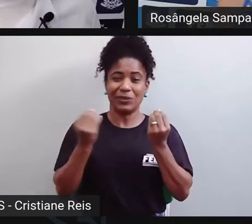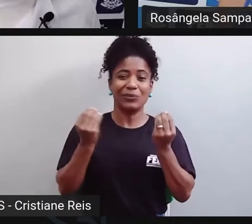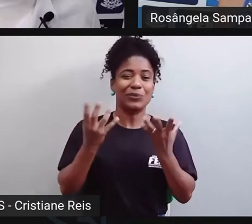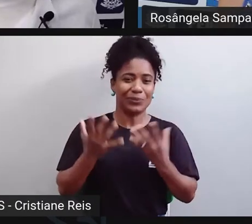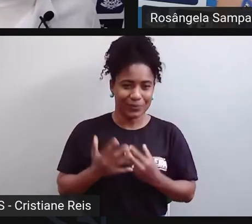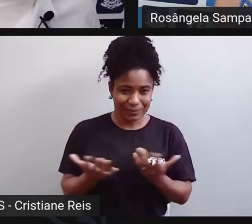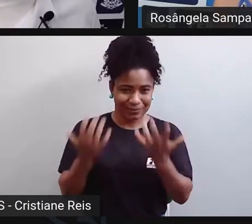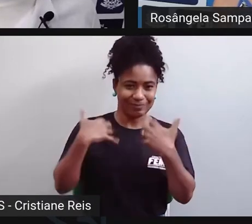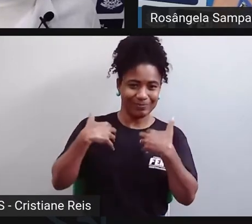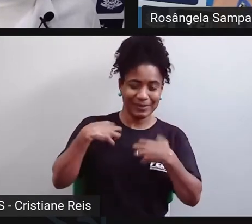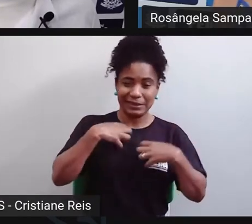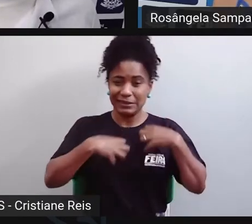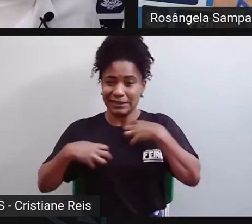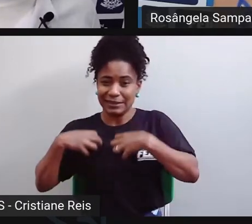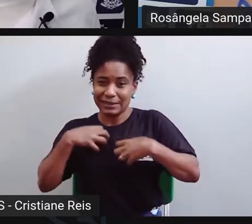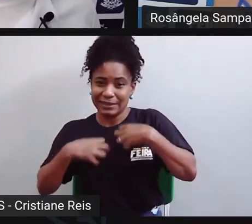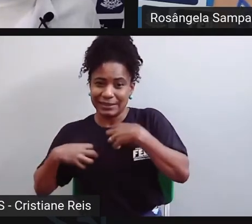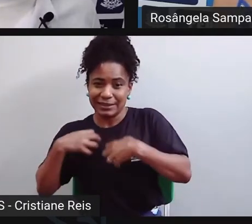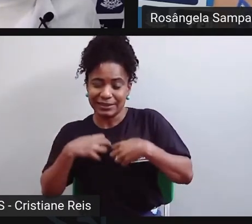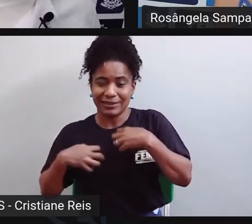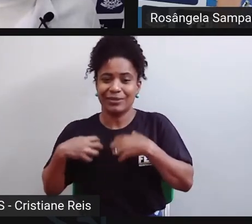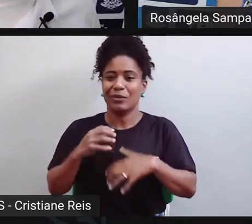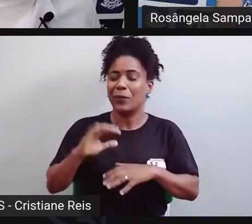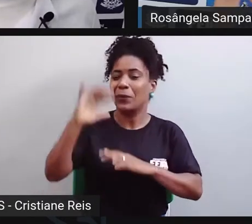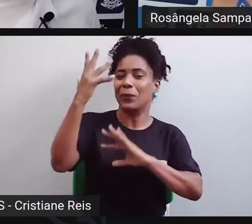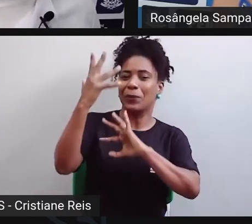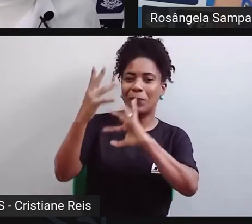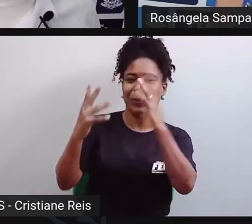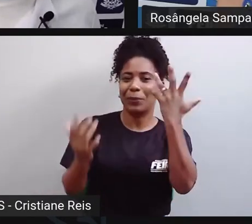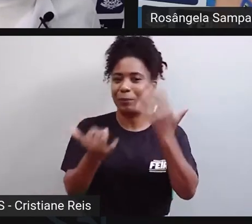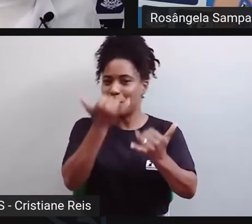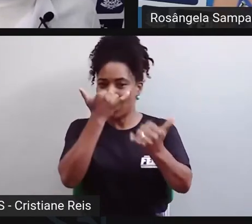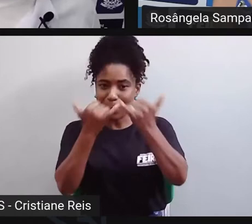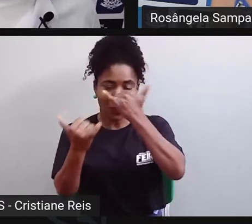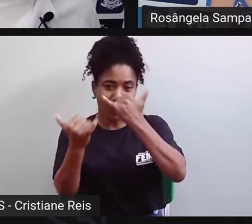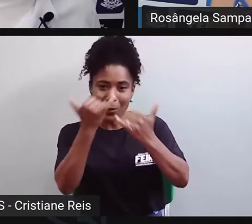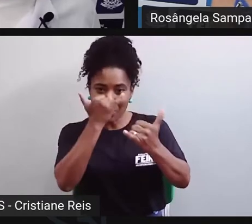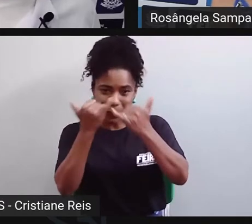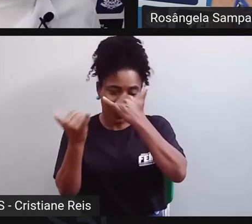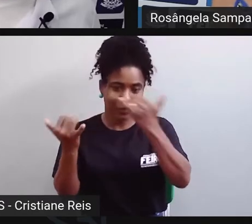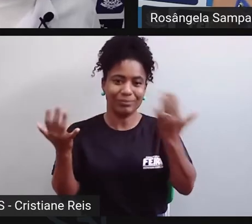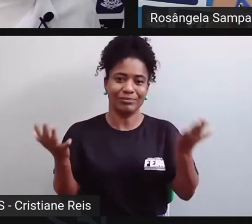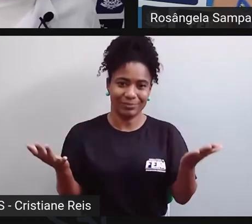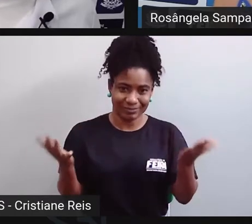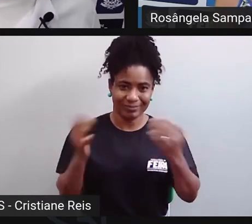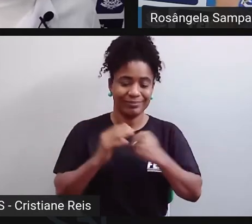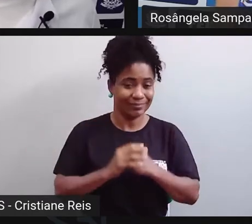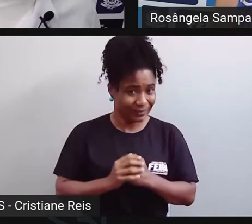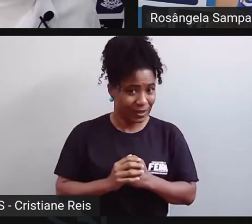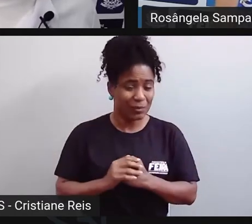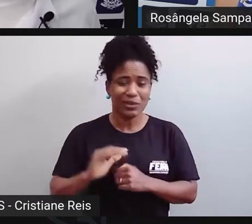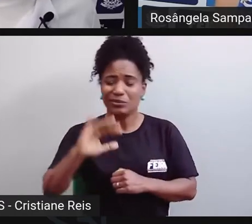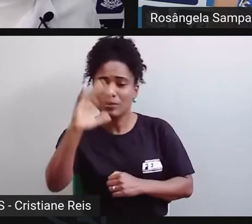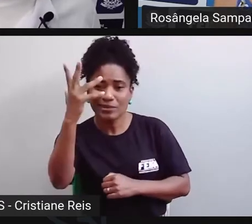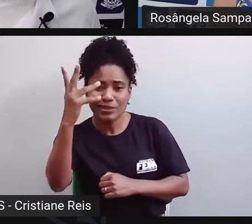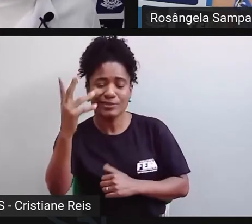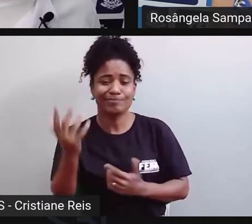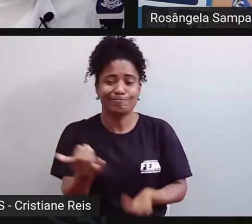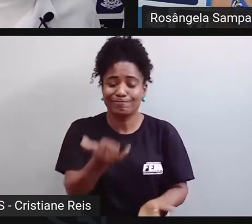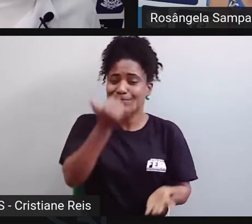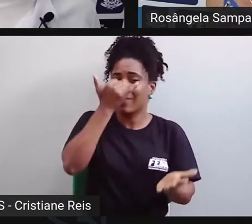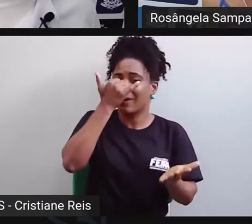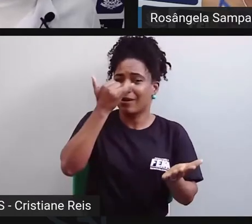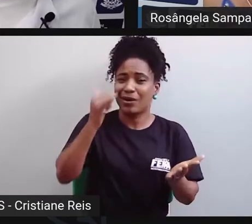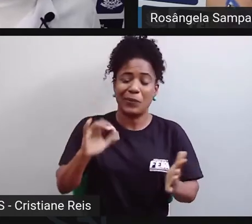nos são presentes, às nossas perdas, né? Na vida a gente tem sempre muitas perdas, e como a gente